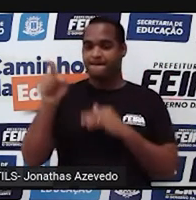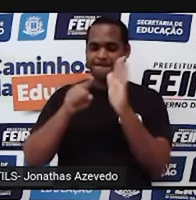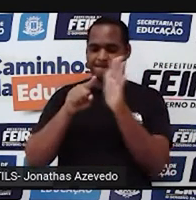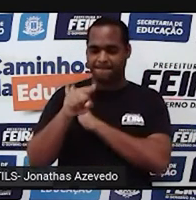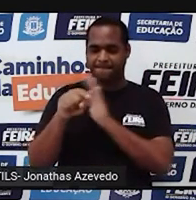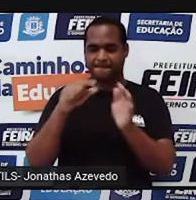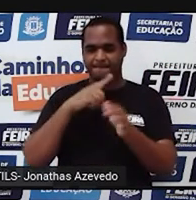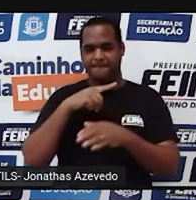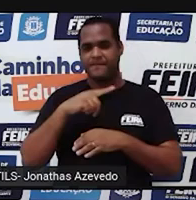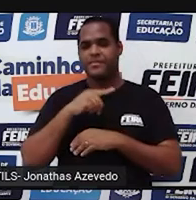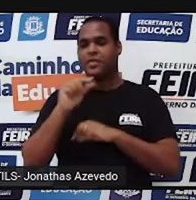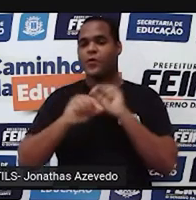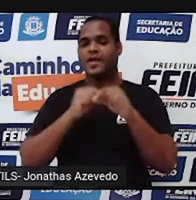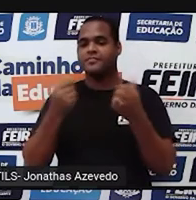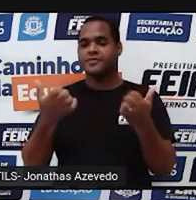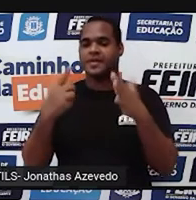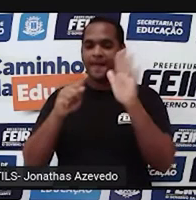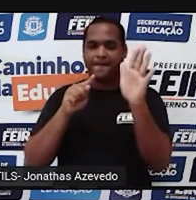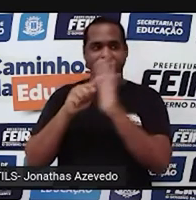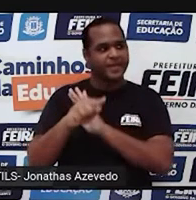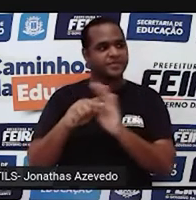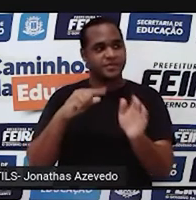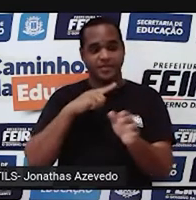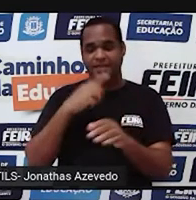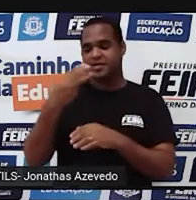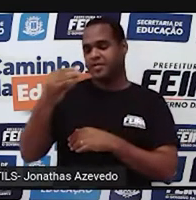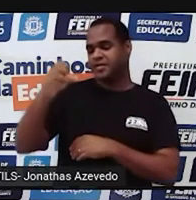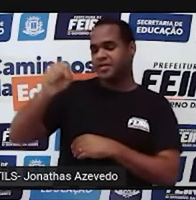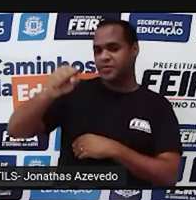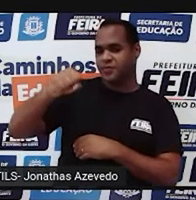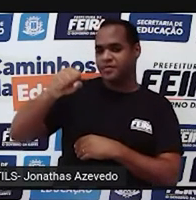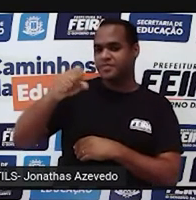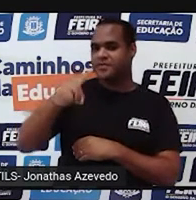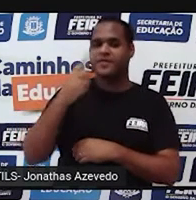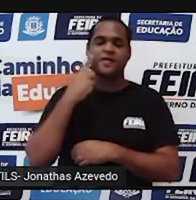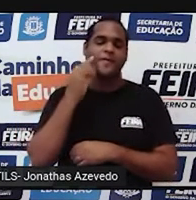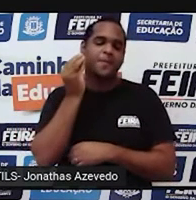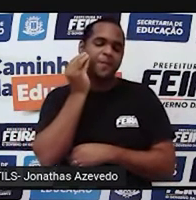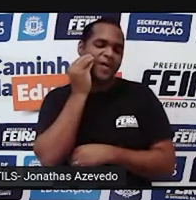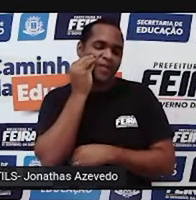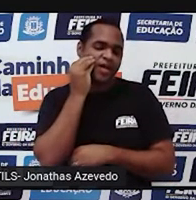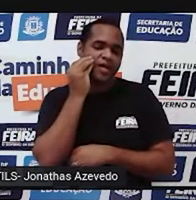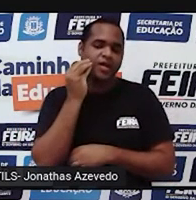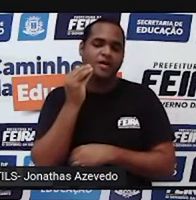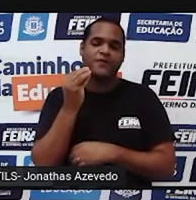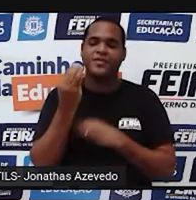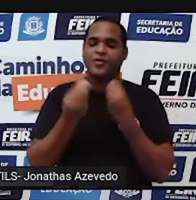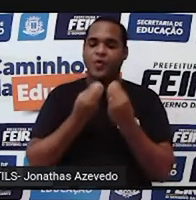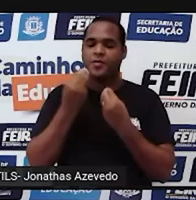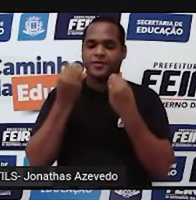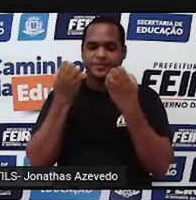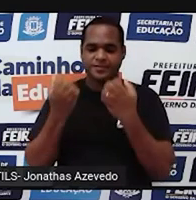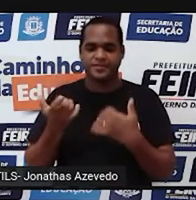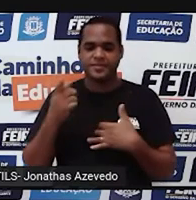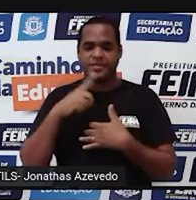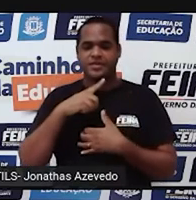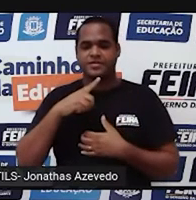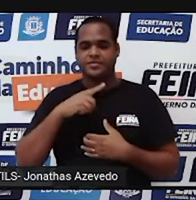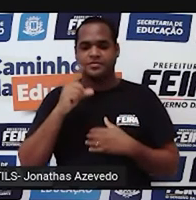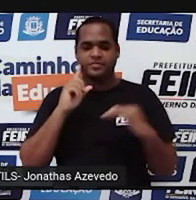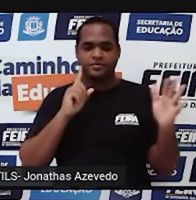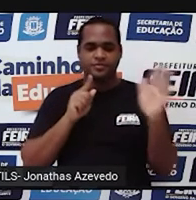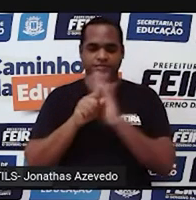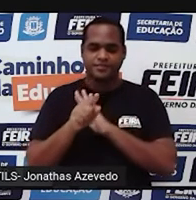Vai aparecer uma perguntinha aí, você vai ter 30 segundos para tentar também encontrar a resposta dessa perguntinha